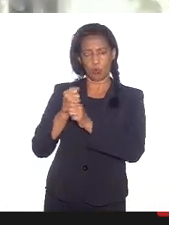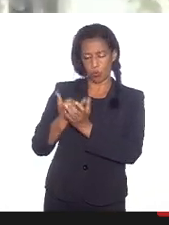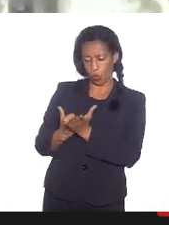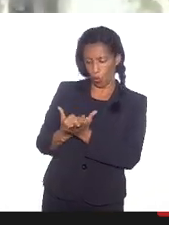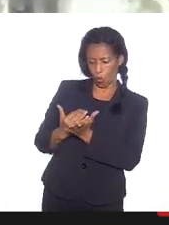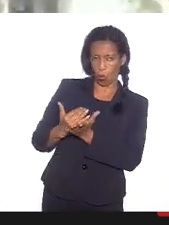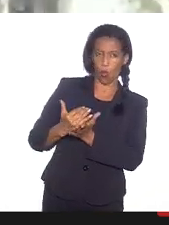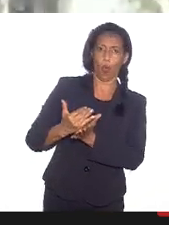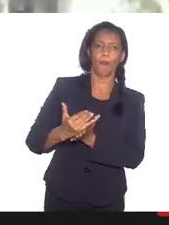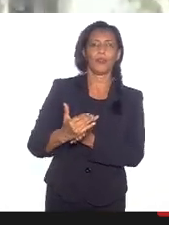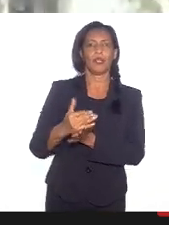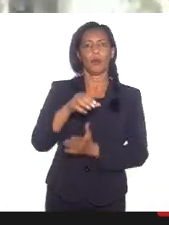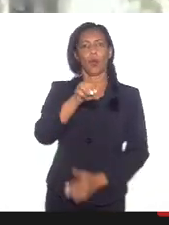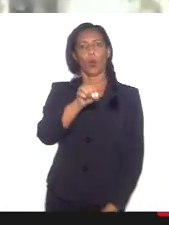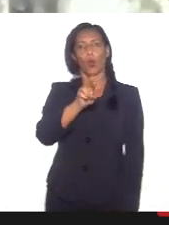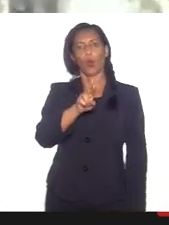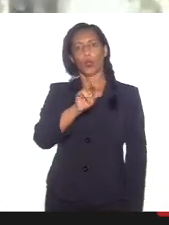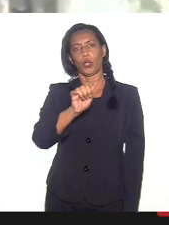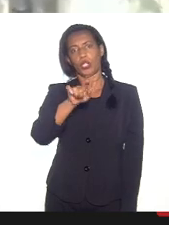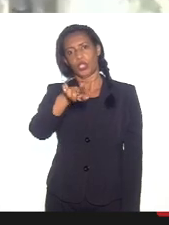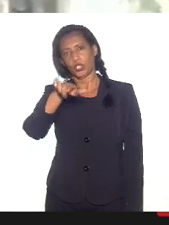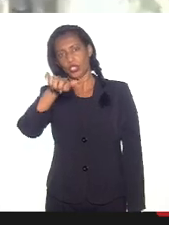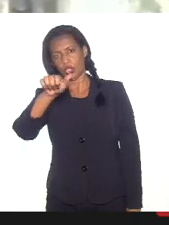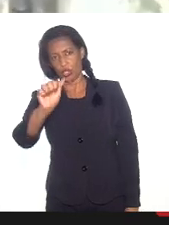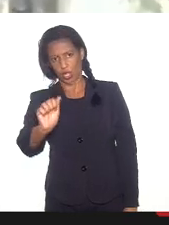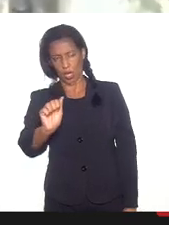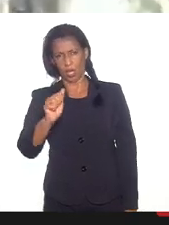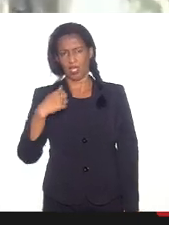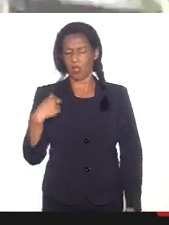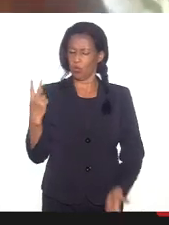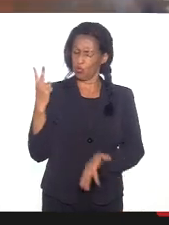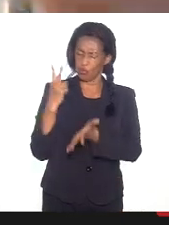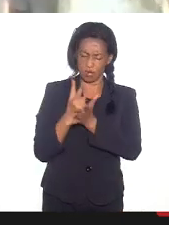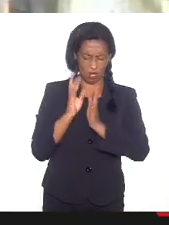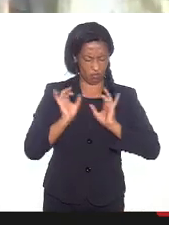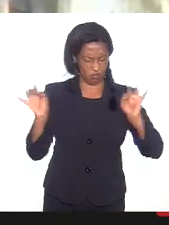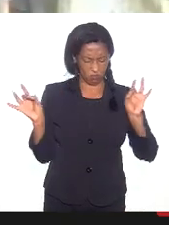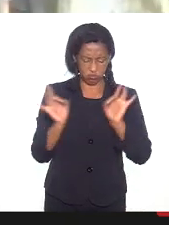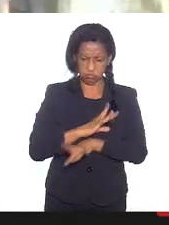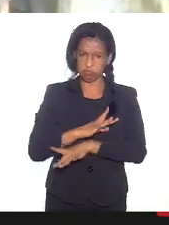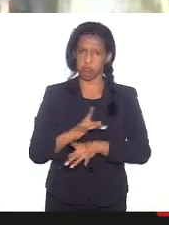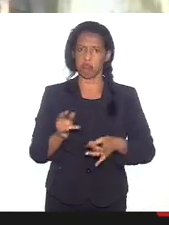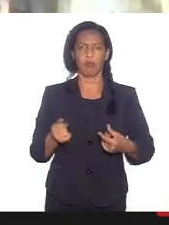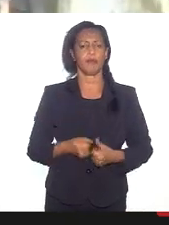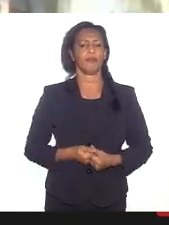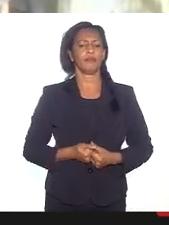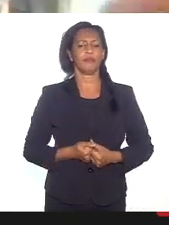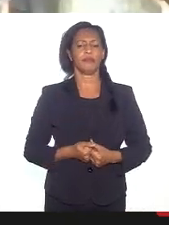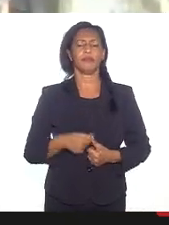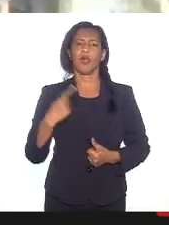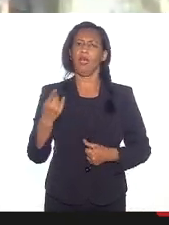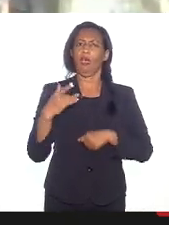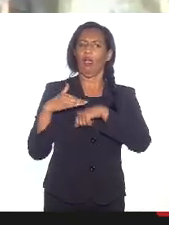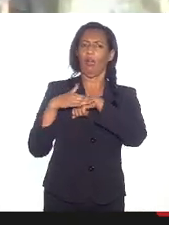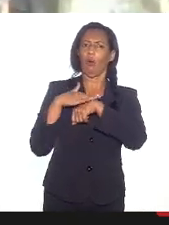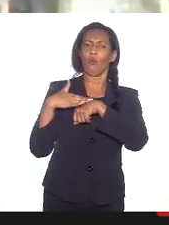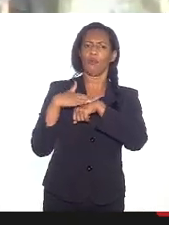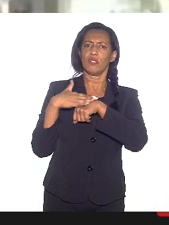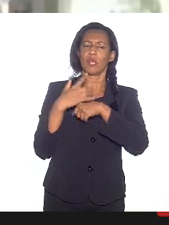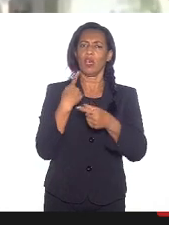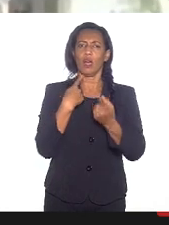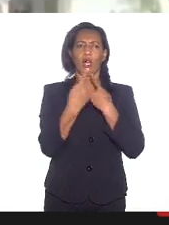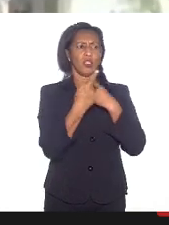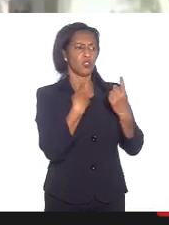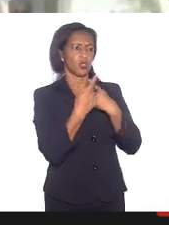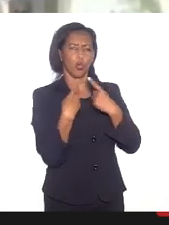para o Orixá. e eu estou sempre aqui aberta a conversar, a dialogar